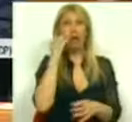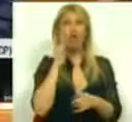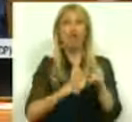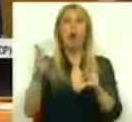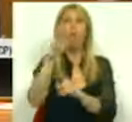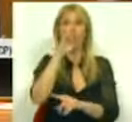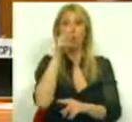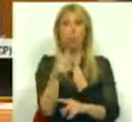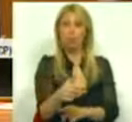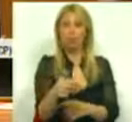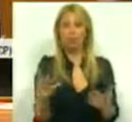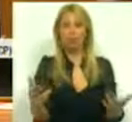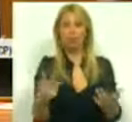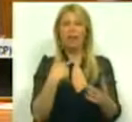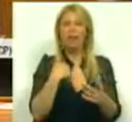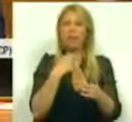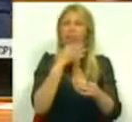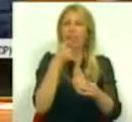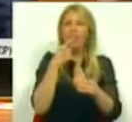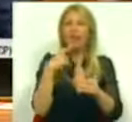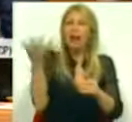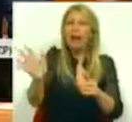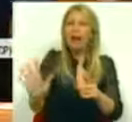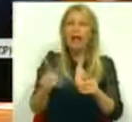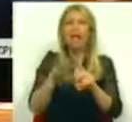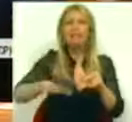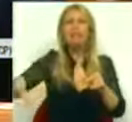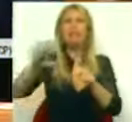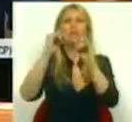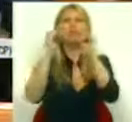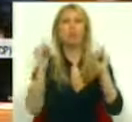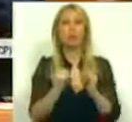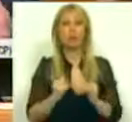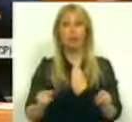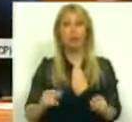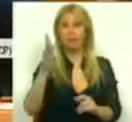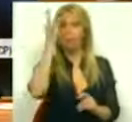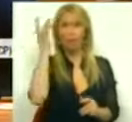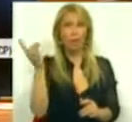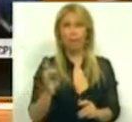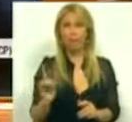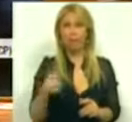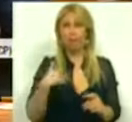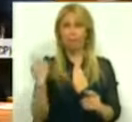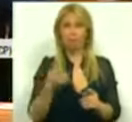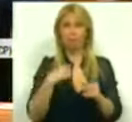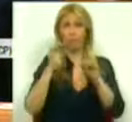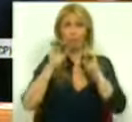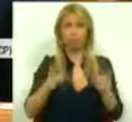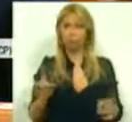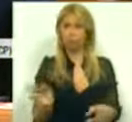para já não falar da conjuntura internacional. Não é fácil. Não ignoramos os sacrifícios.